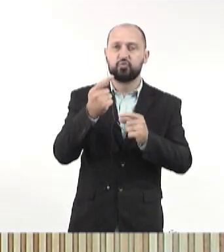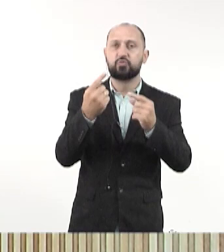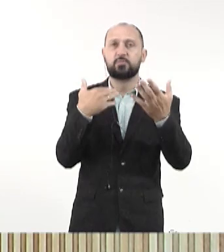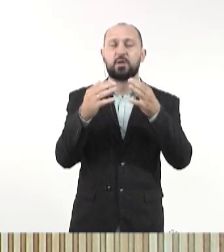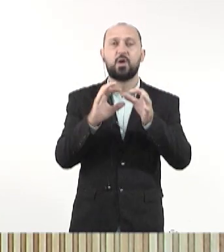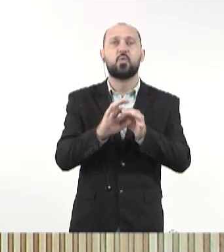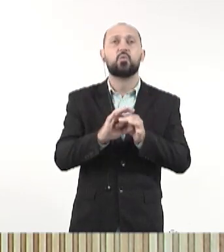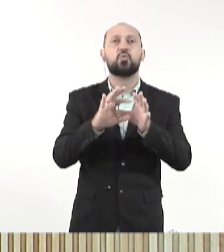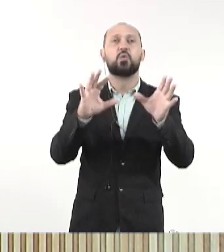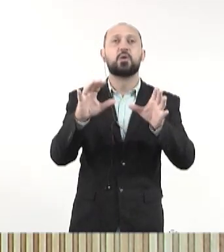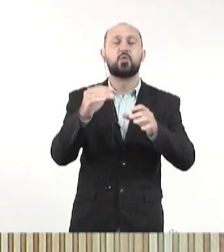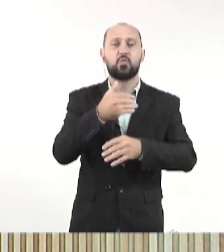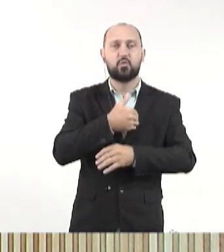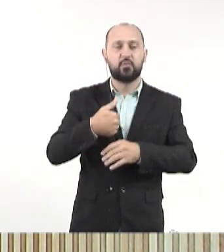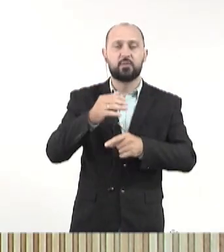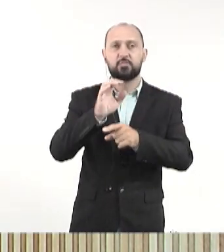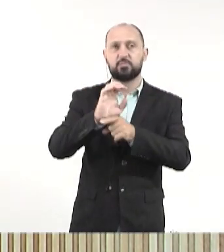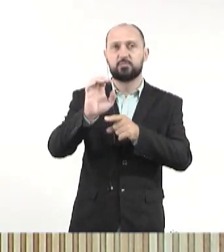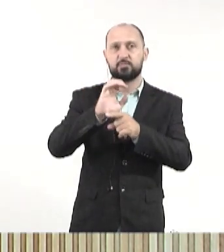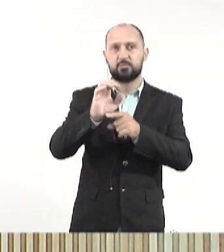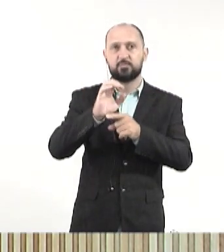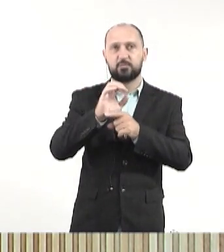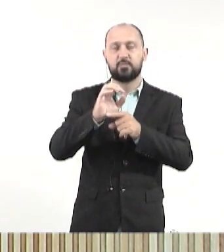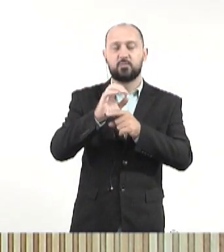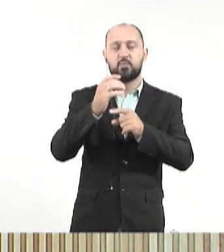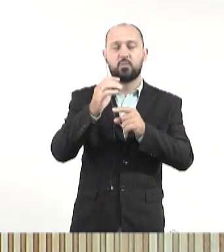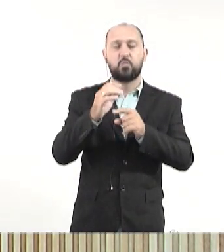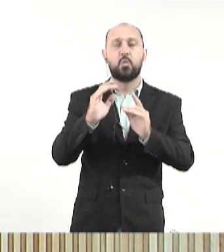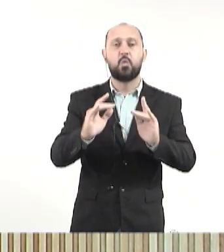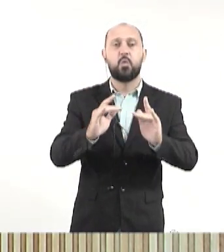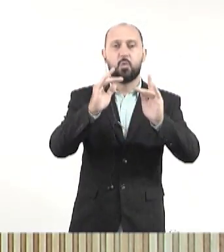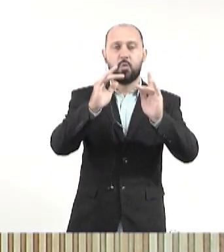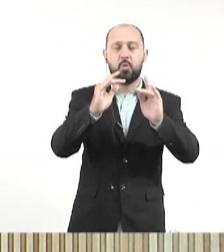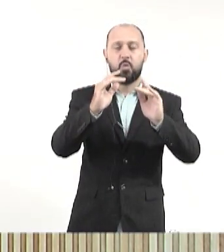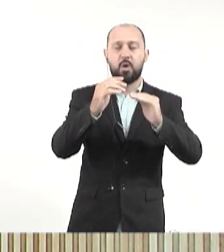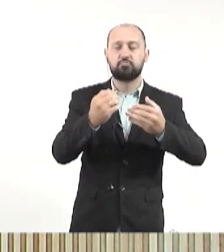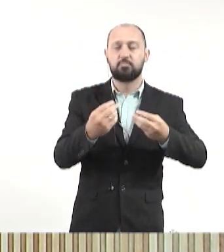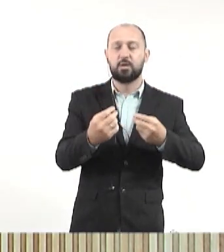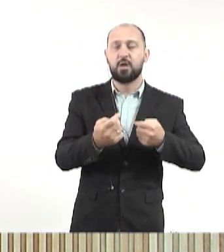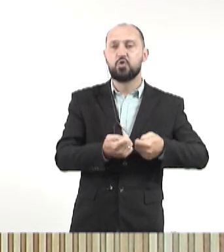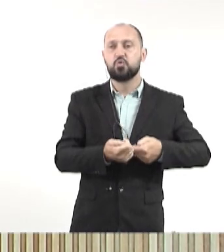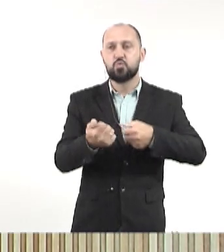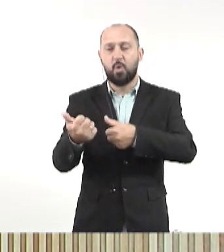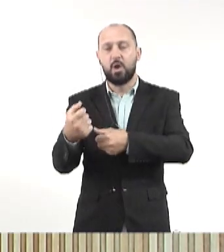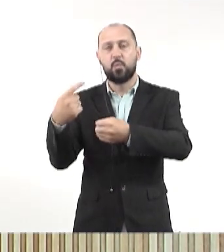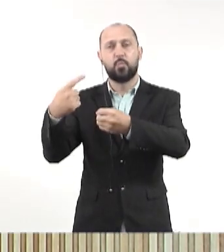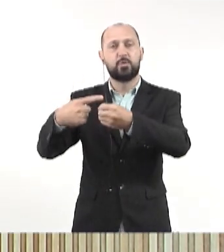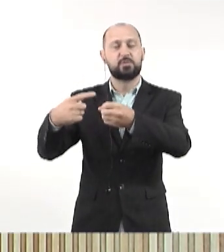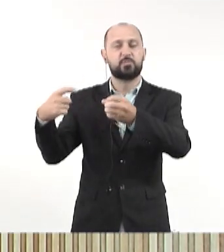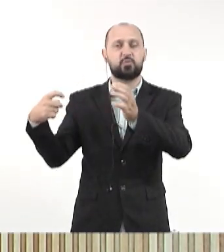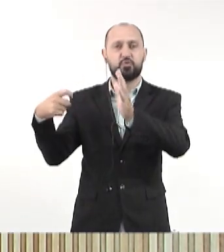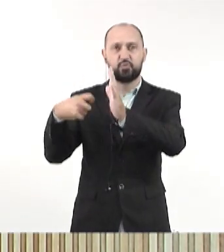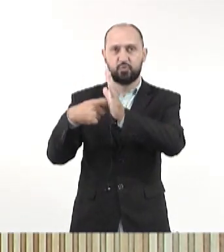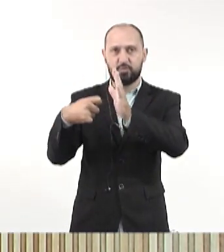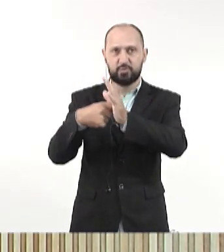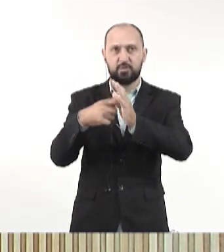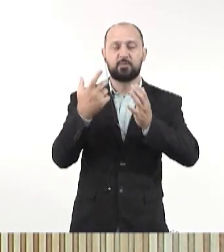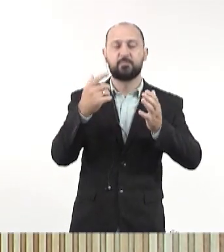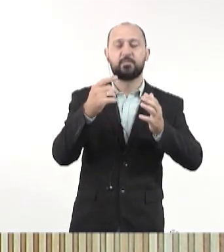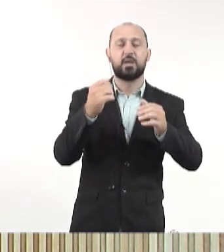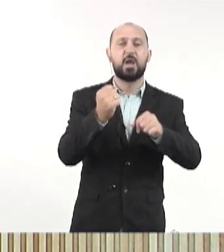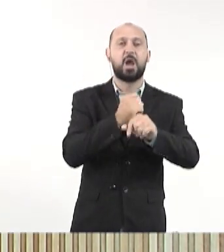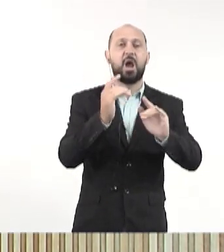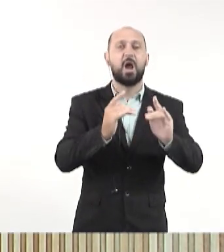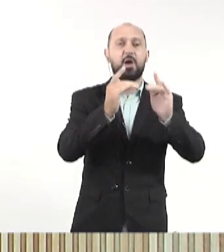discussão, que autoriza o governo do estado, então, a doar um imóvel, com encargo, com compromisso ao município de Coxim. Esse imóvel,